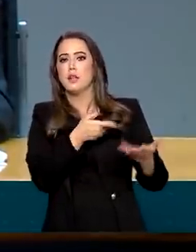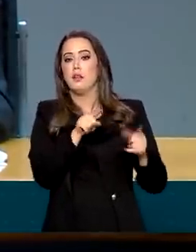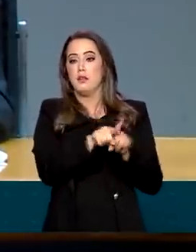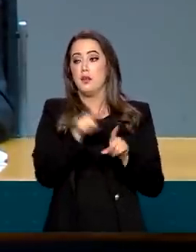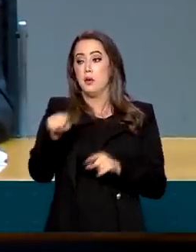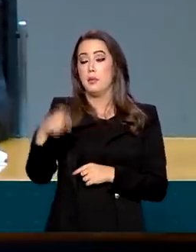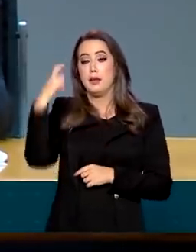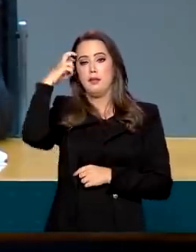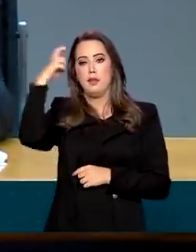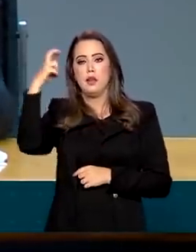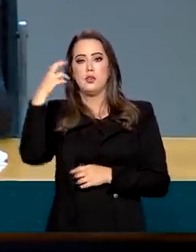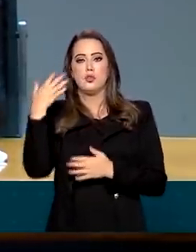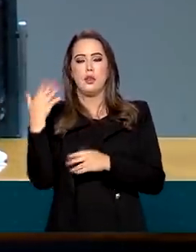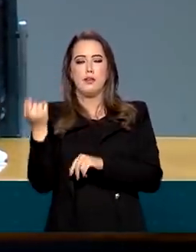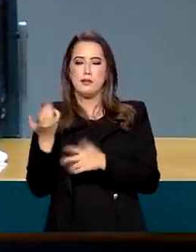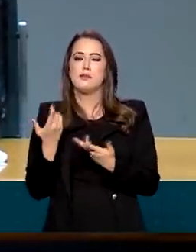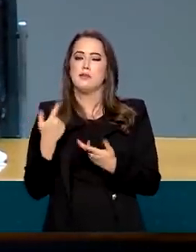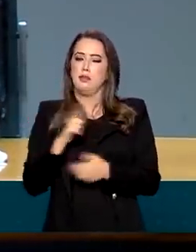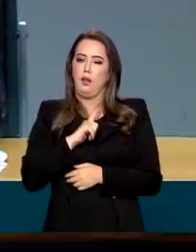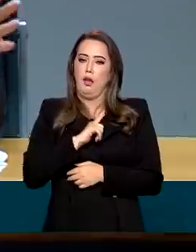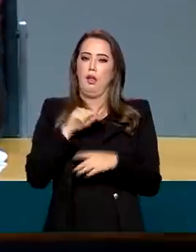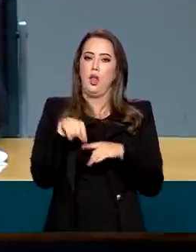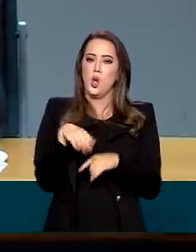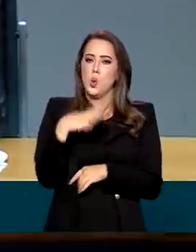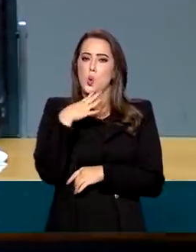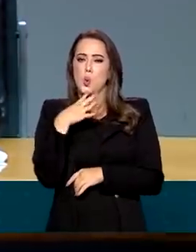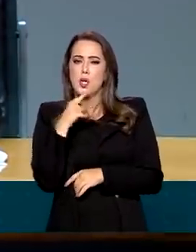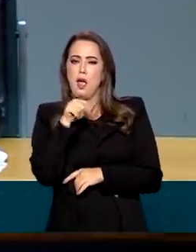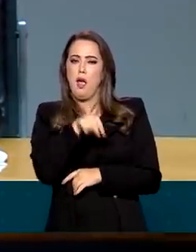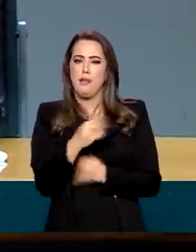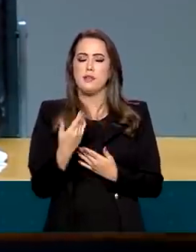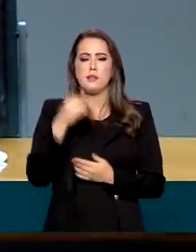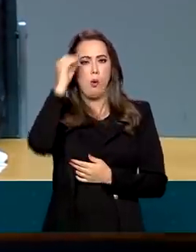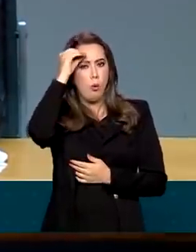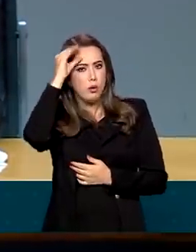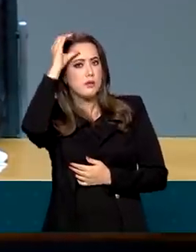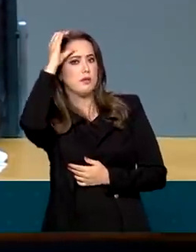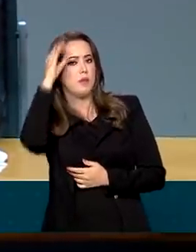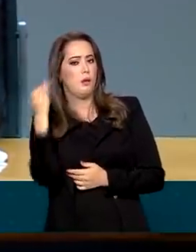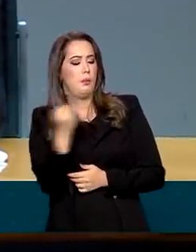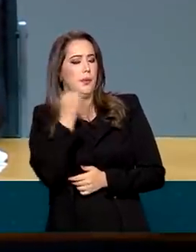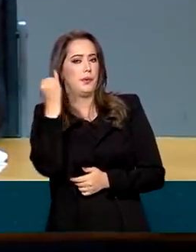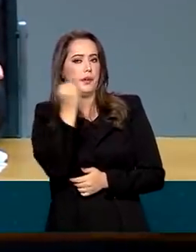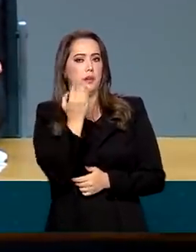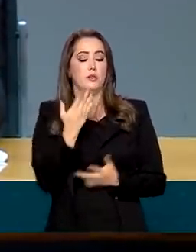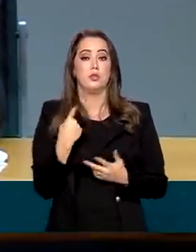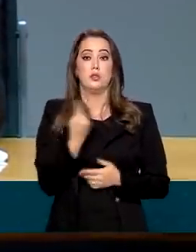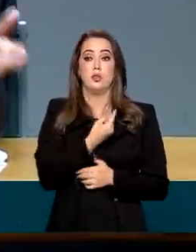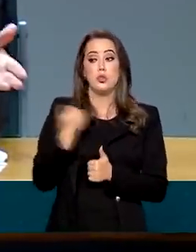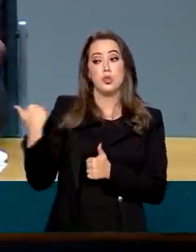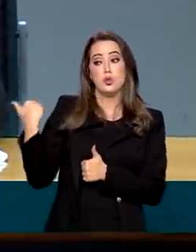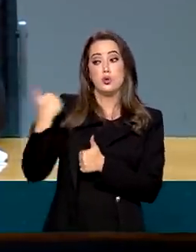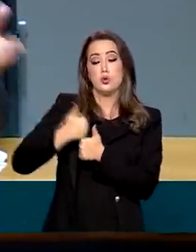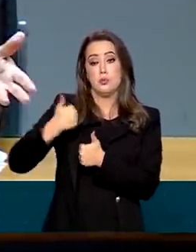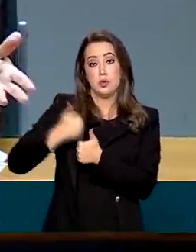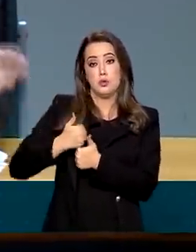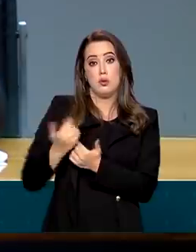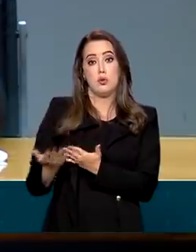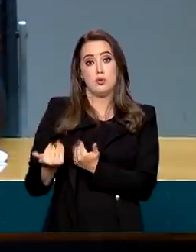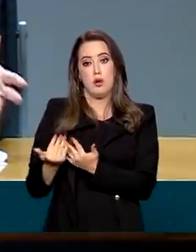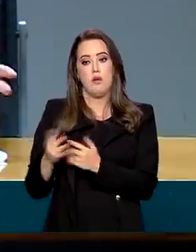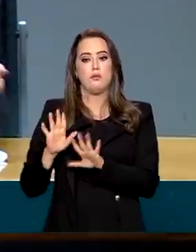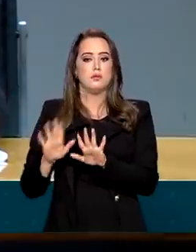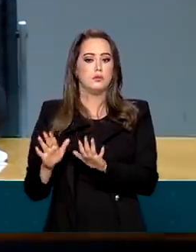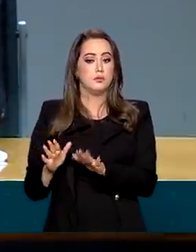alta inteligência emocional, conhecimento, domínio de máquina, então, nós estamos fazendo uma substituição com todo o respeito ao mais jovem, é um problema de ser